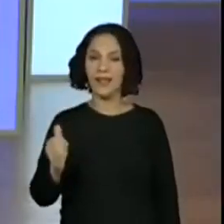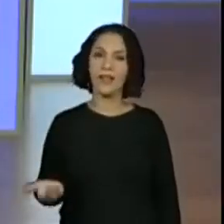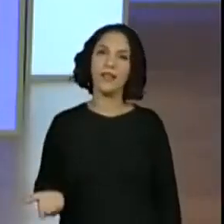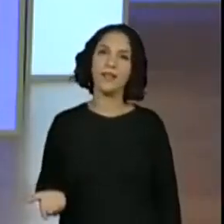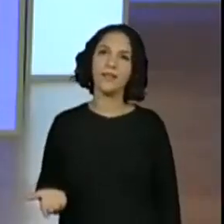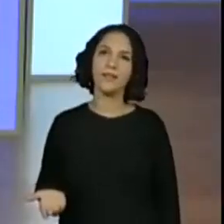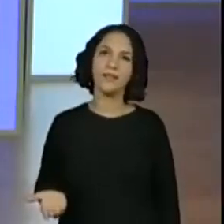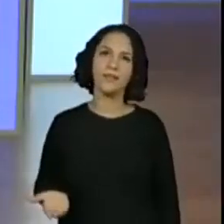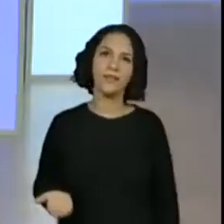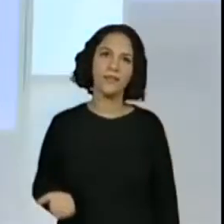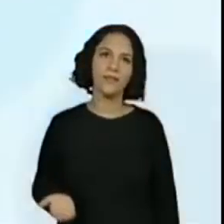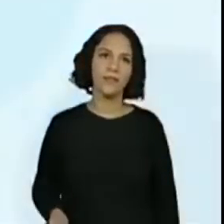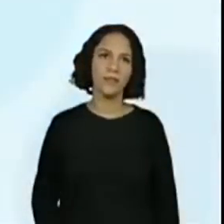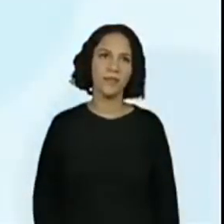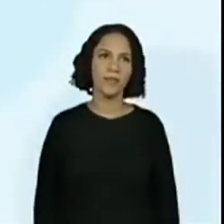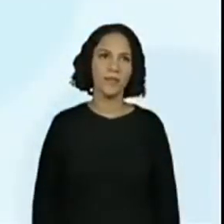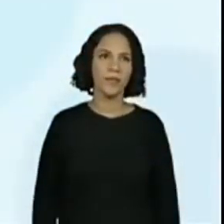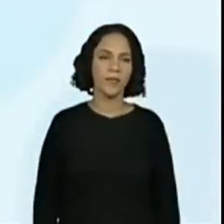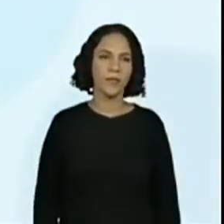A. A.